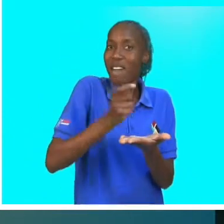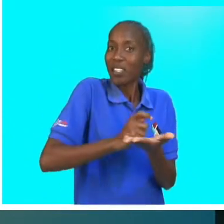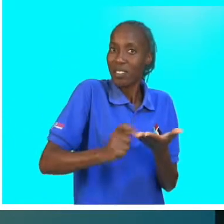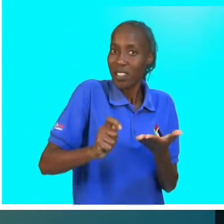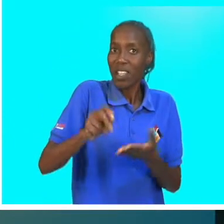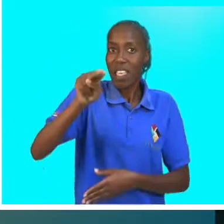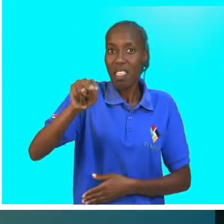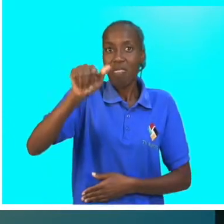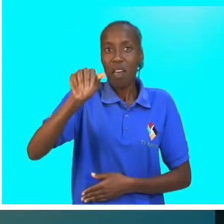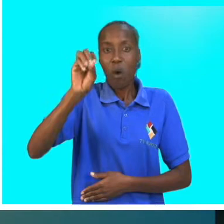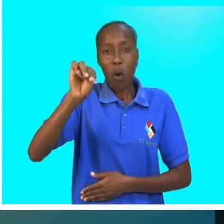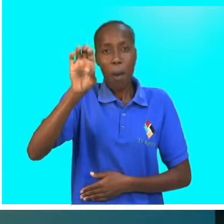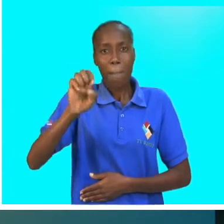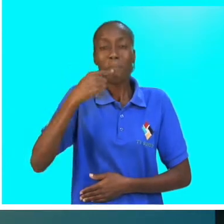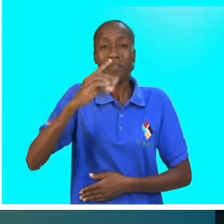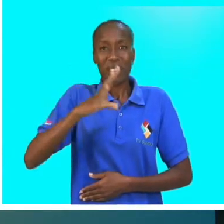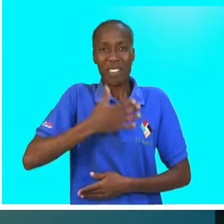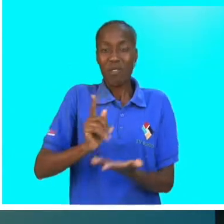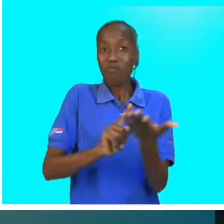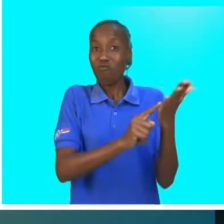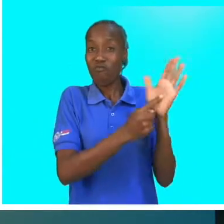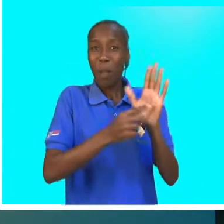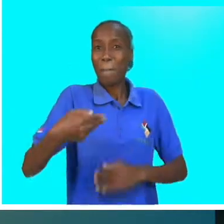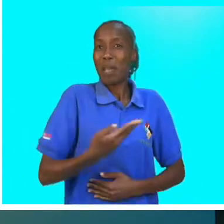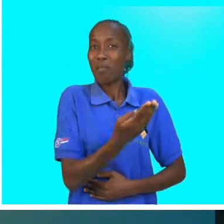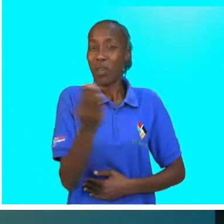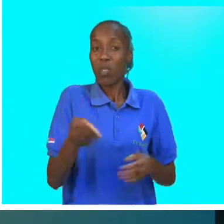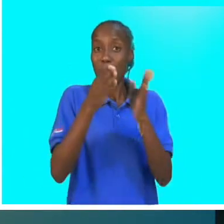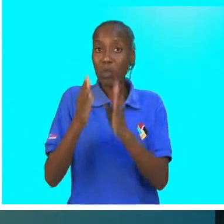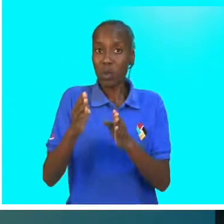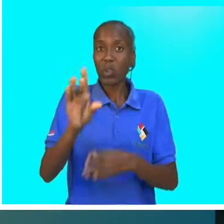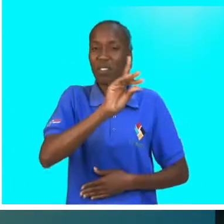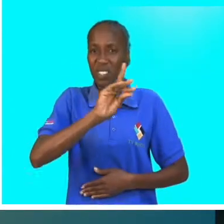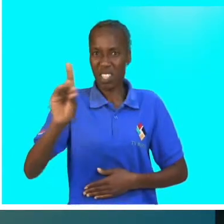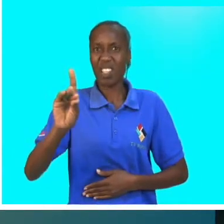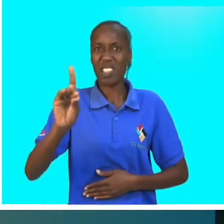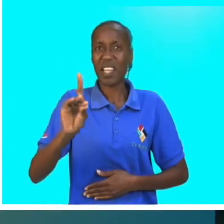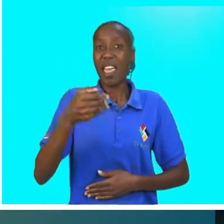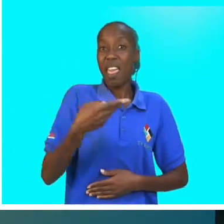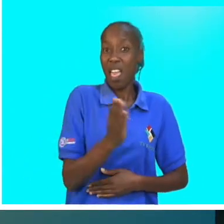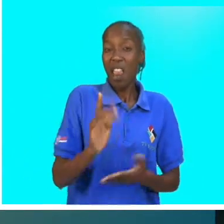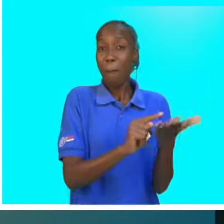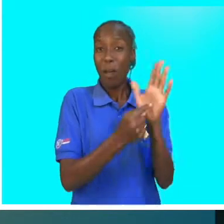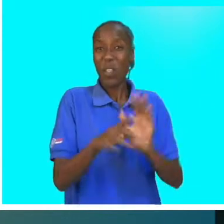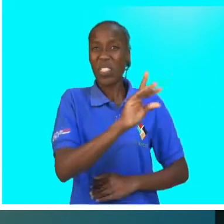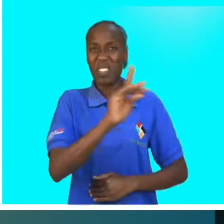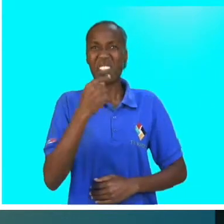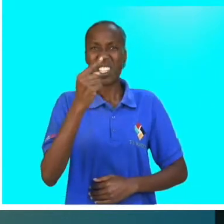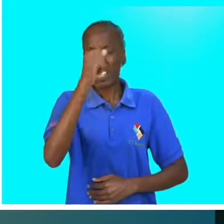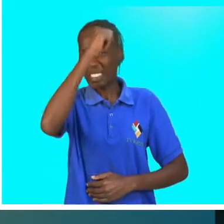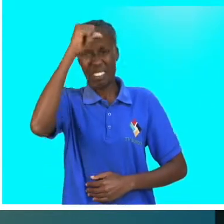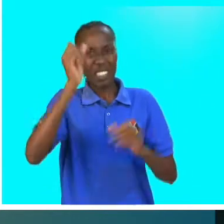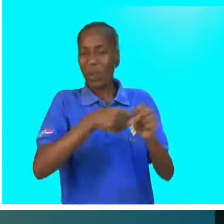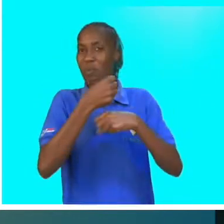Naume Shaota é uma inspiração para todas as pessoas com deficiência. Ela provou que deficiência não significa incapacidade.